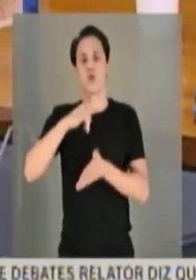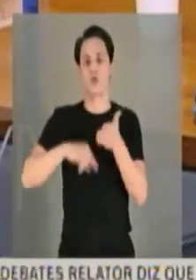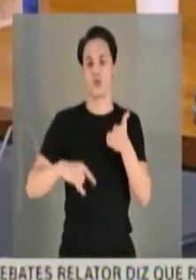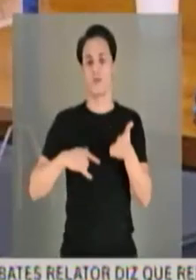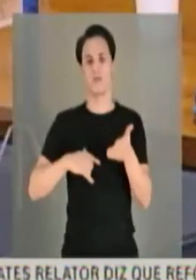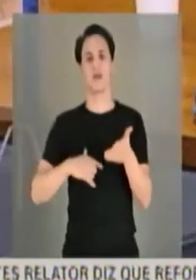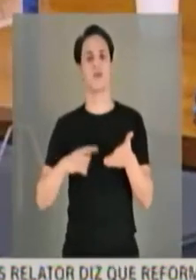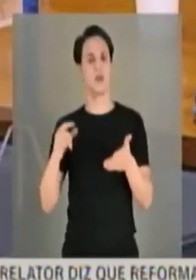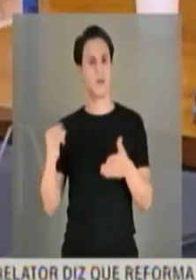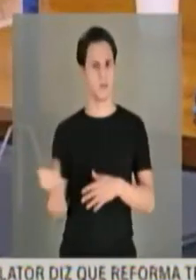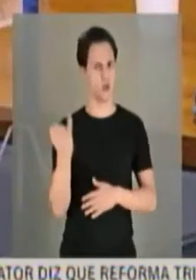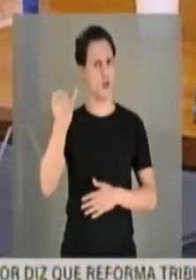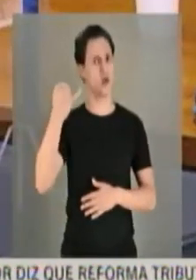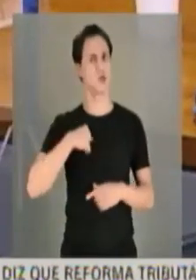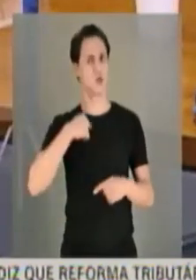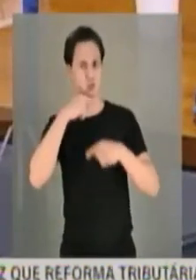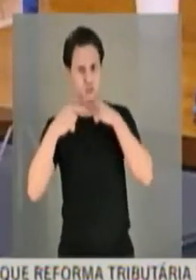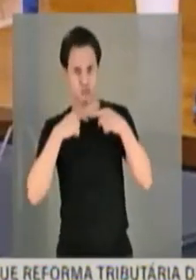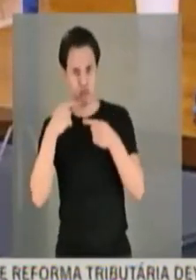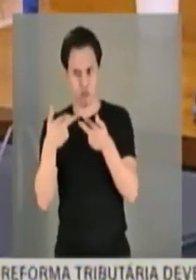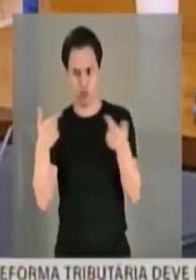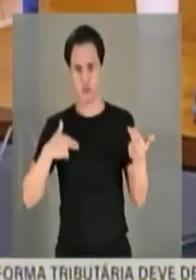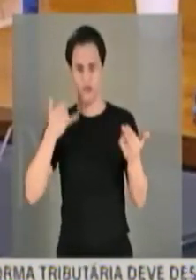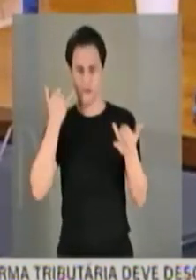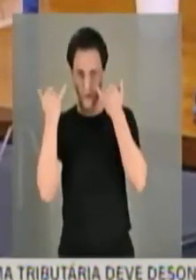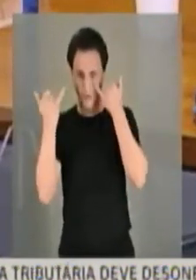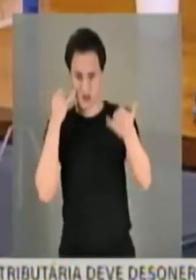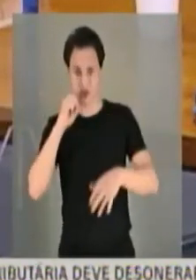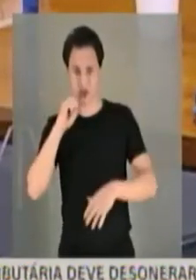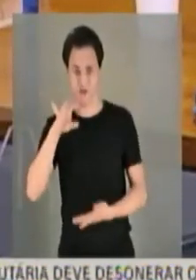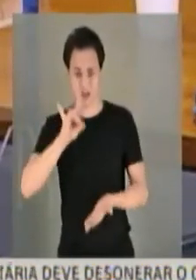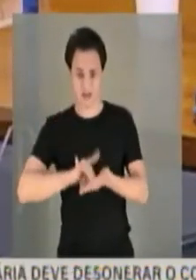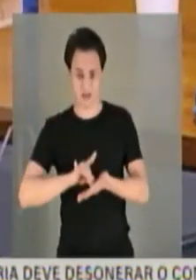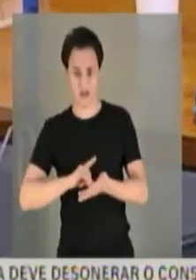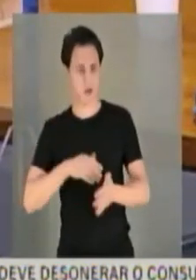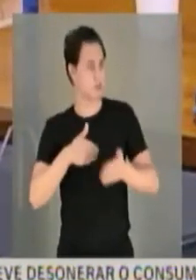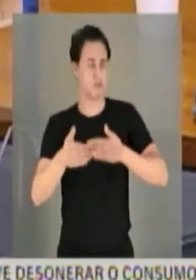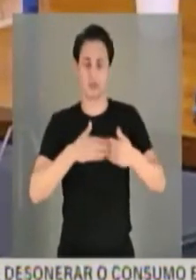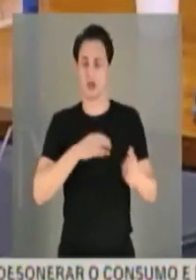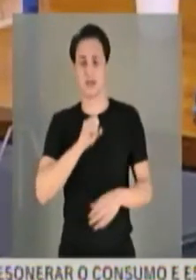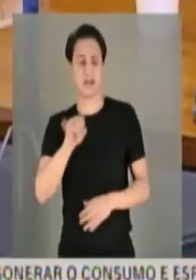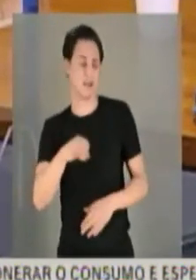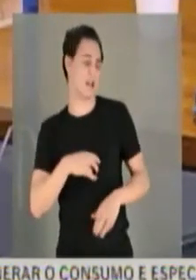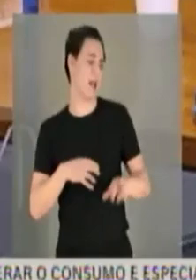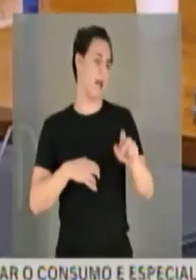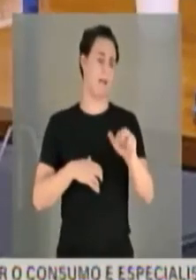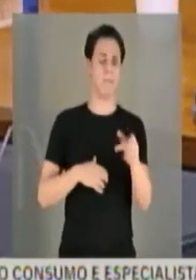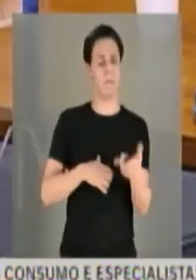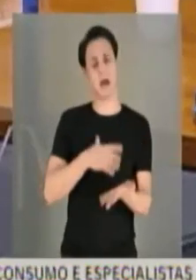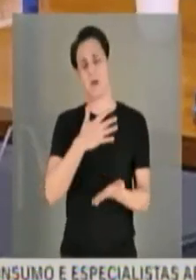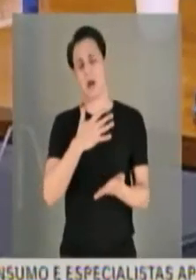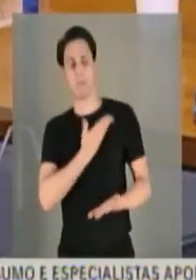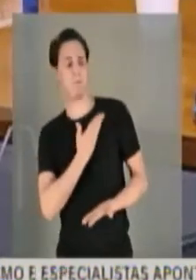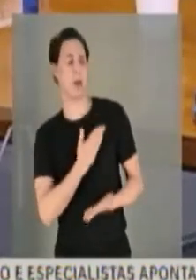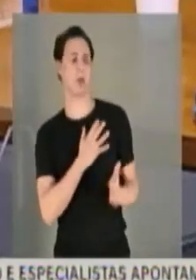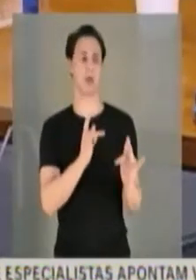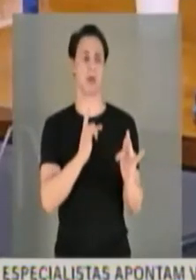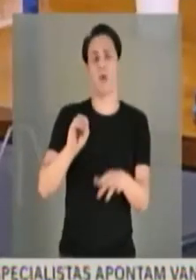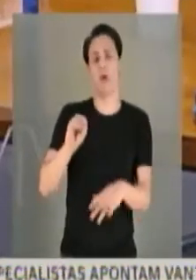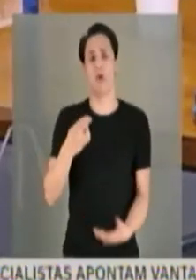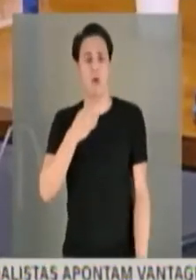complexos e duvidosos quanto à veracidade. Seja para quem for, irmão, parente, amigo, namorado ou pai.